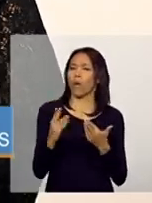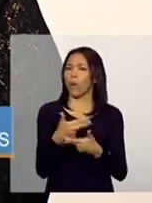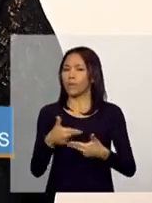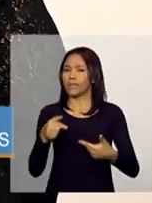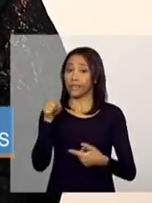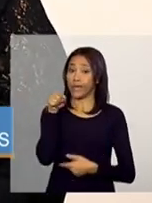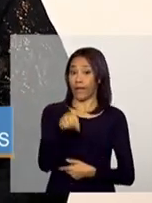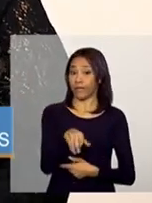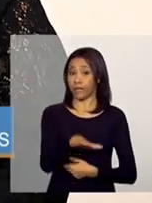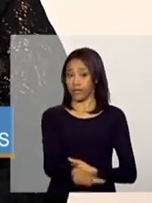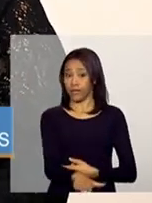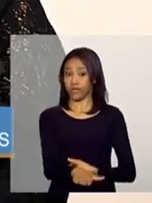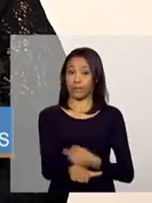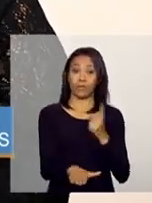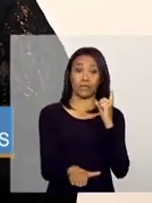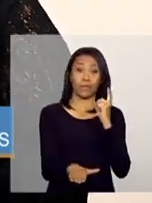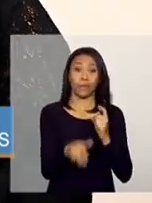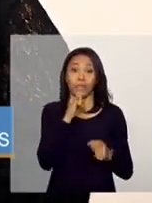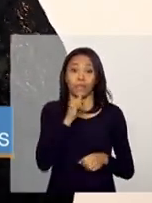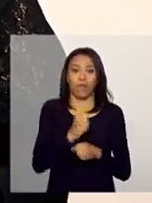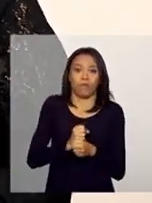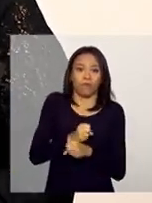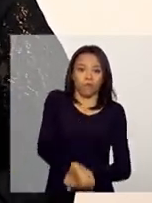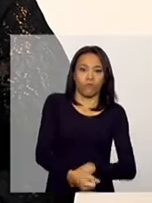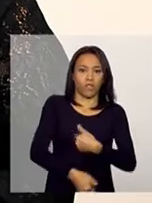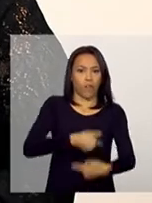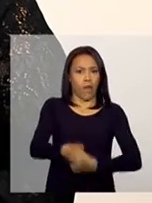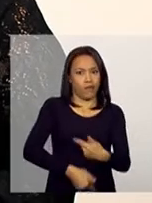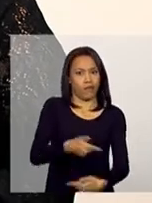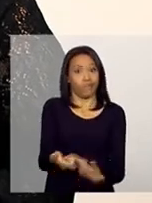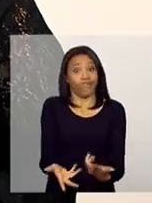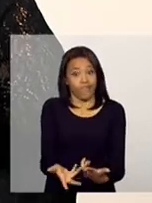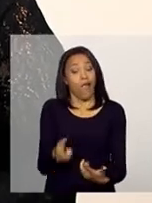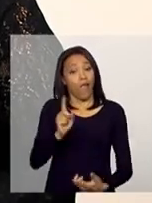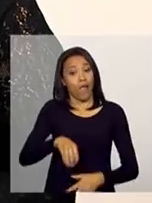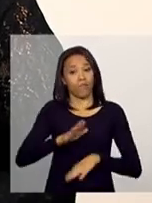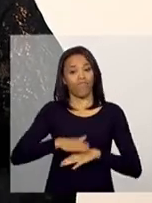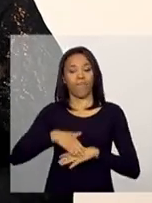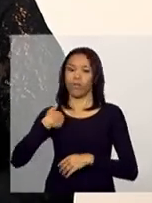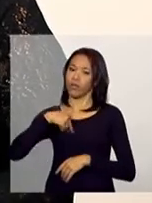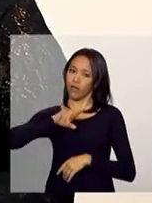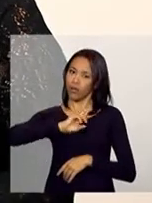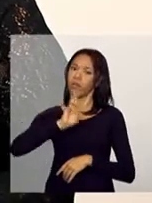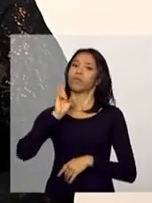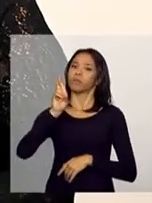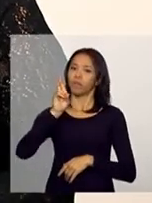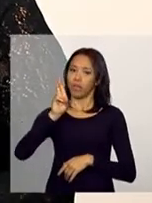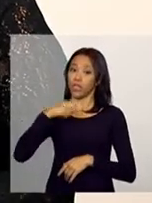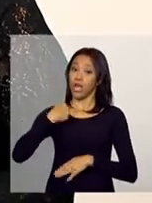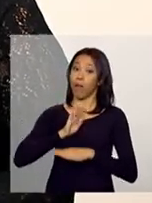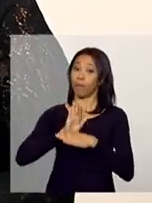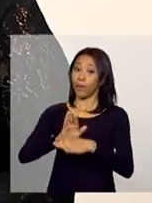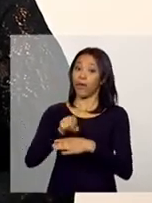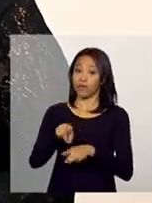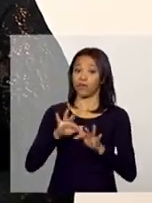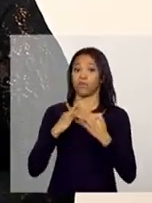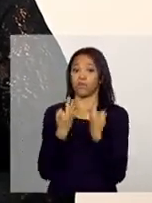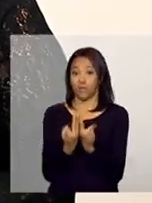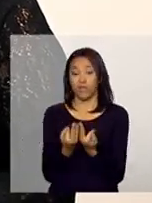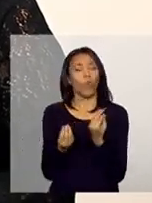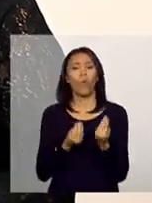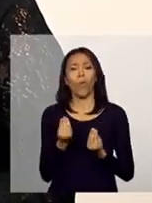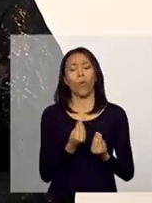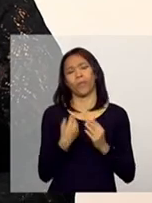em situação de trabalho infantil, é um papel nosso, né? Apoiá-la por meio de